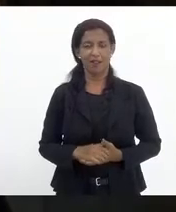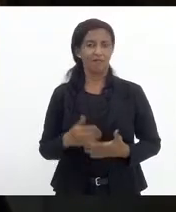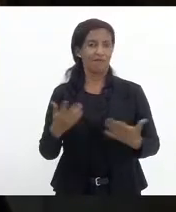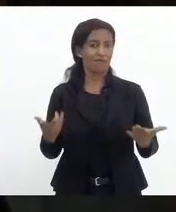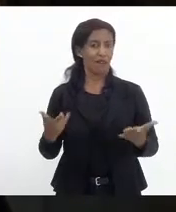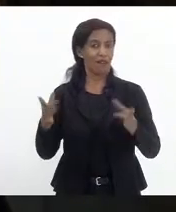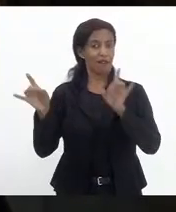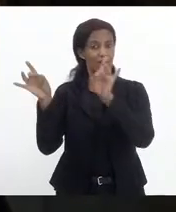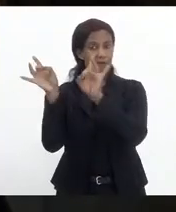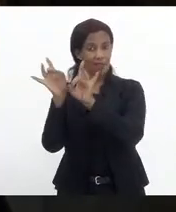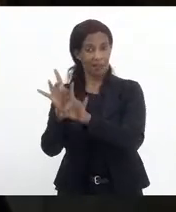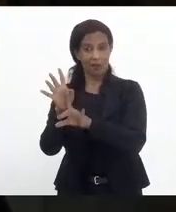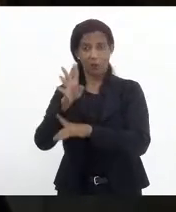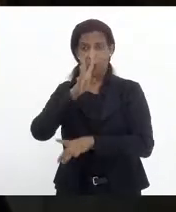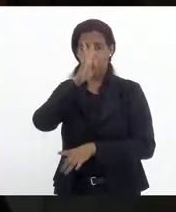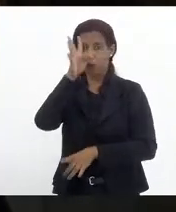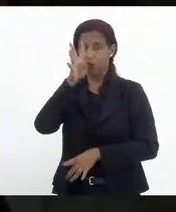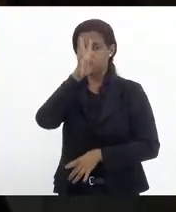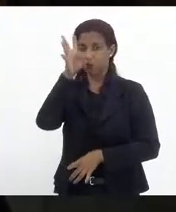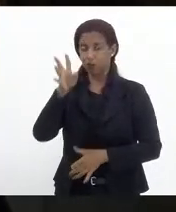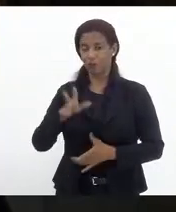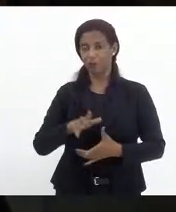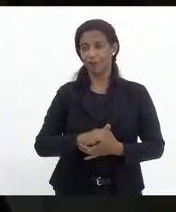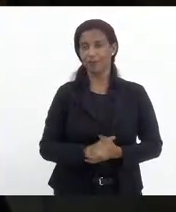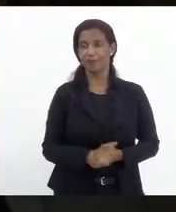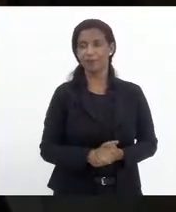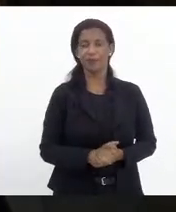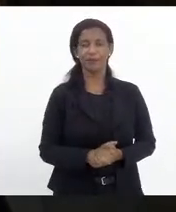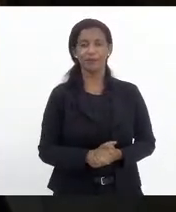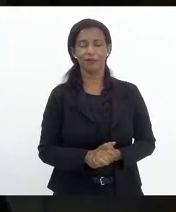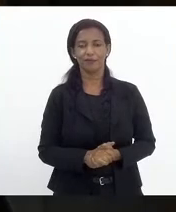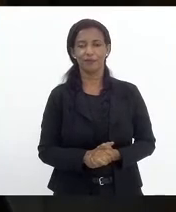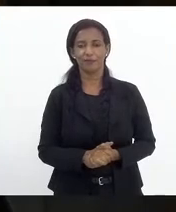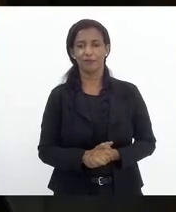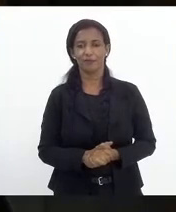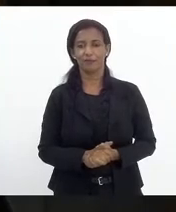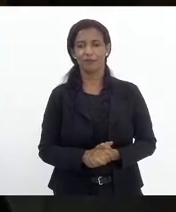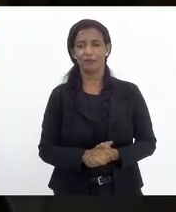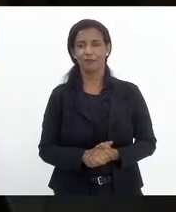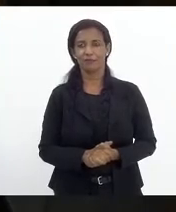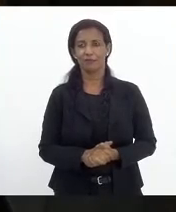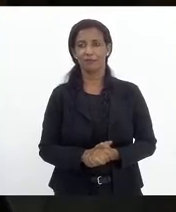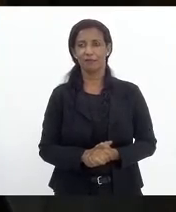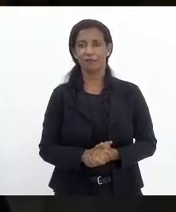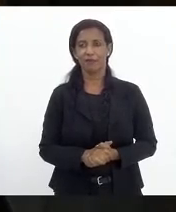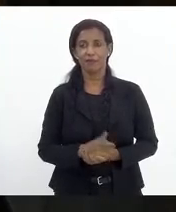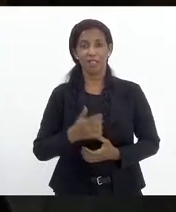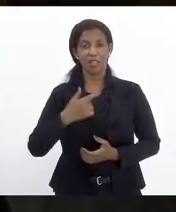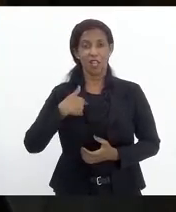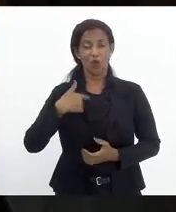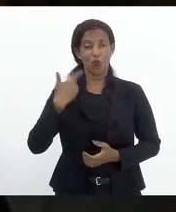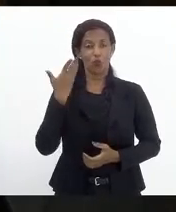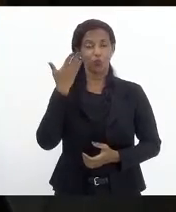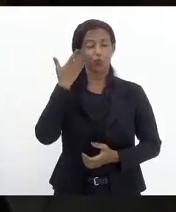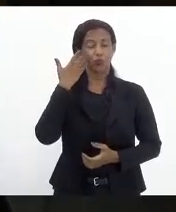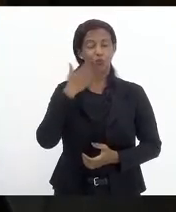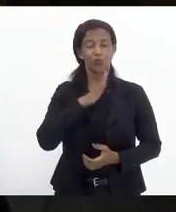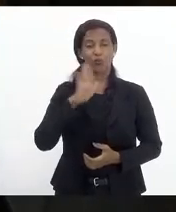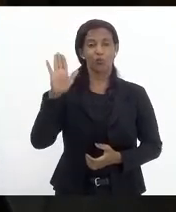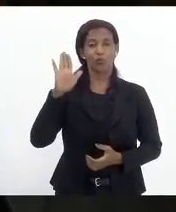acabar em escândalo. Viu, deputado Márcio Canella? Estou profetizando.